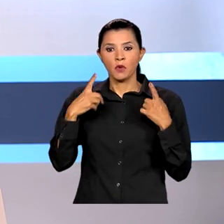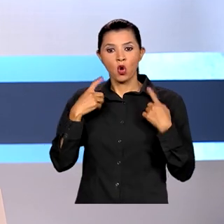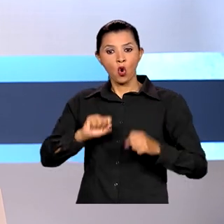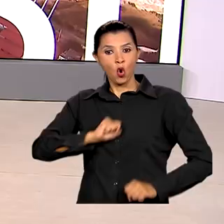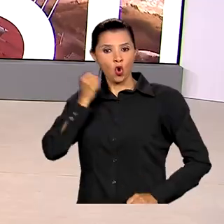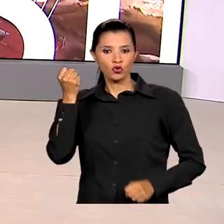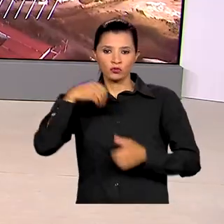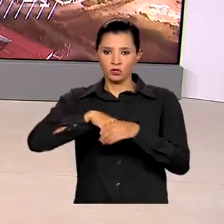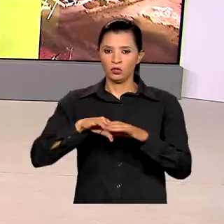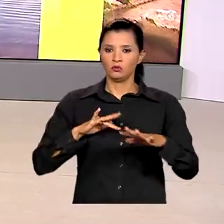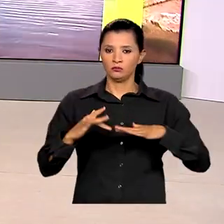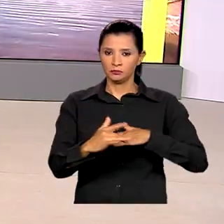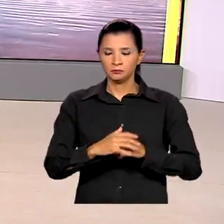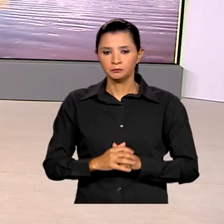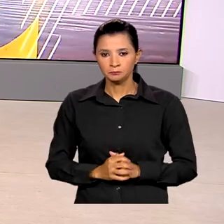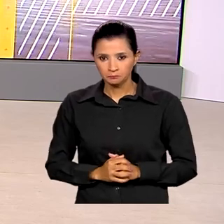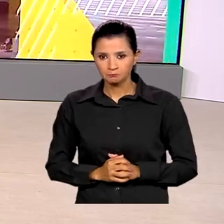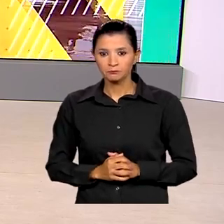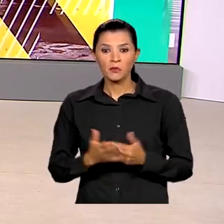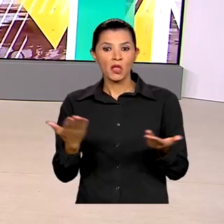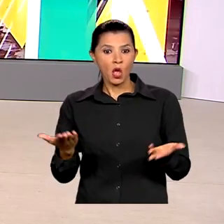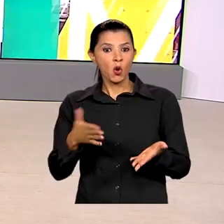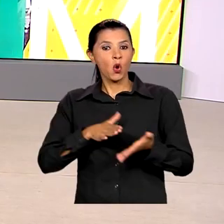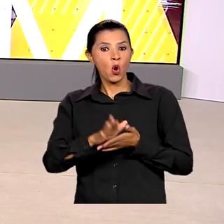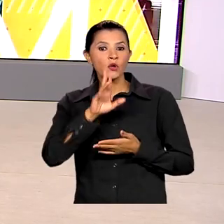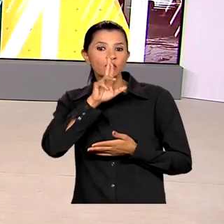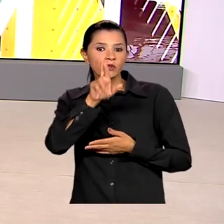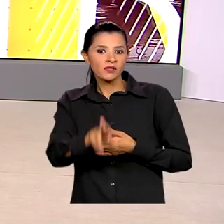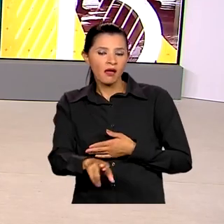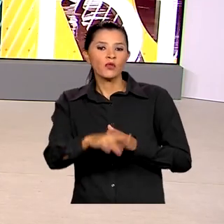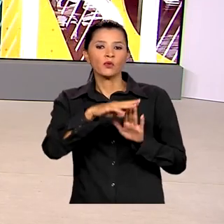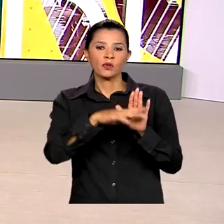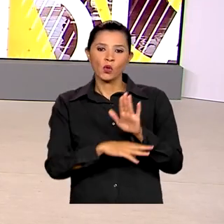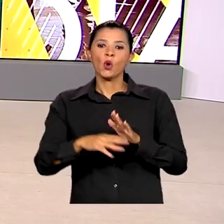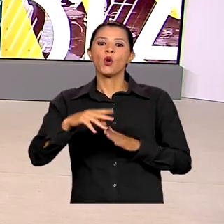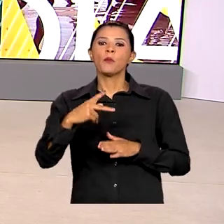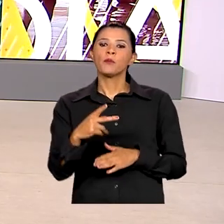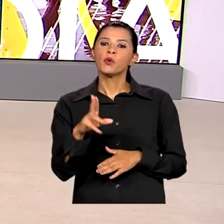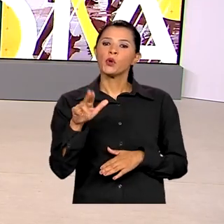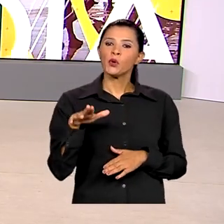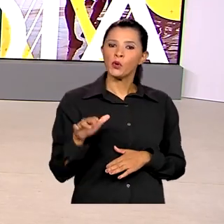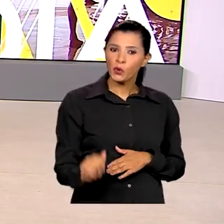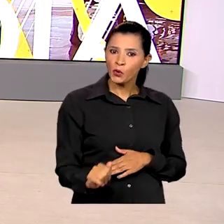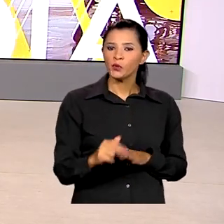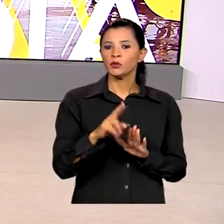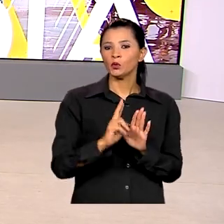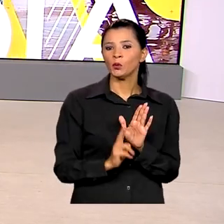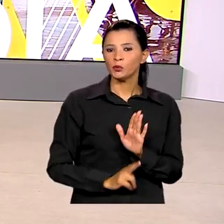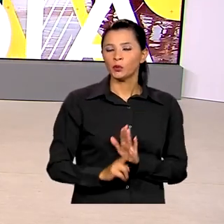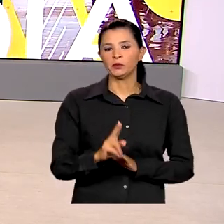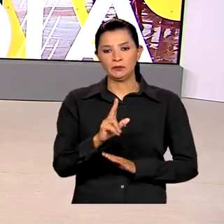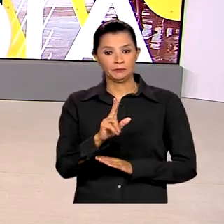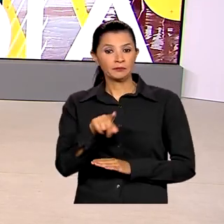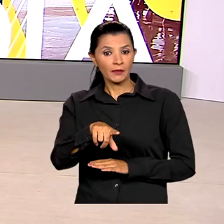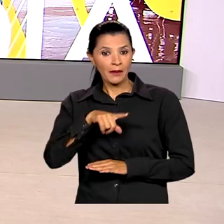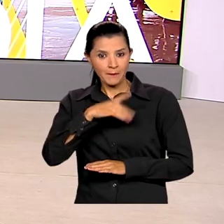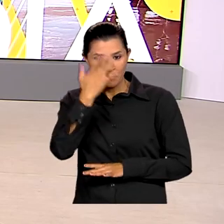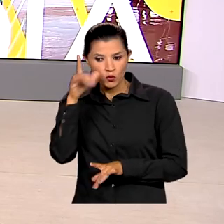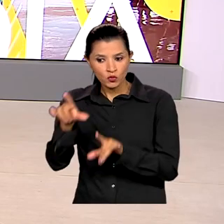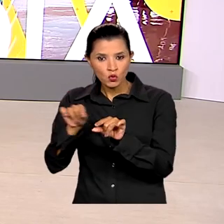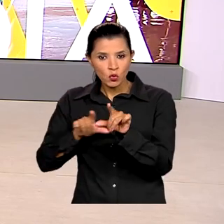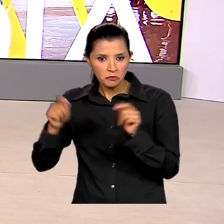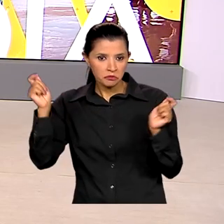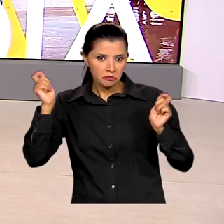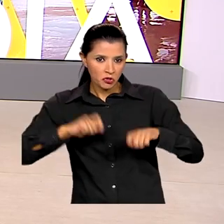sociais. Saiu o resultado da lista de espera do ProUni, o programa Universidade para Todos. Os pré-selecionados